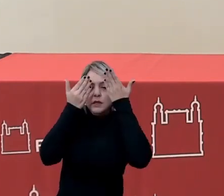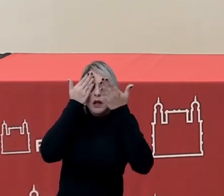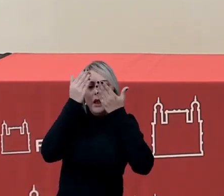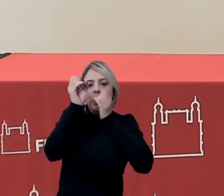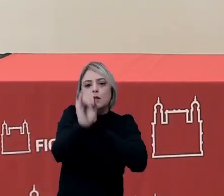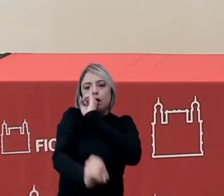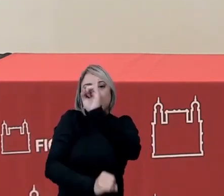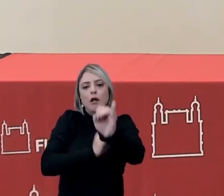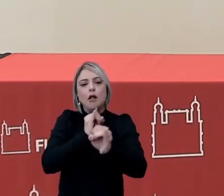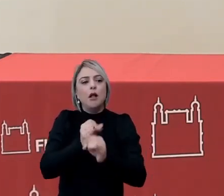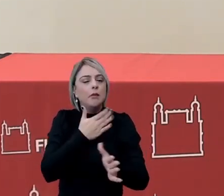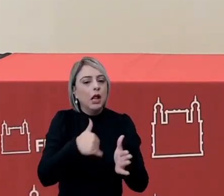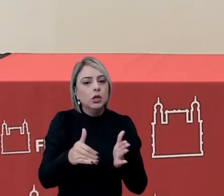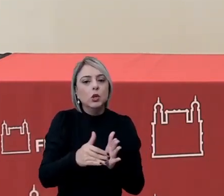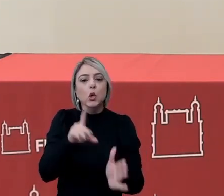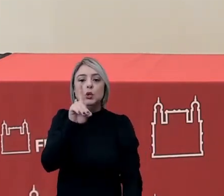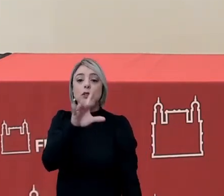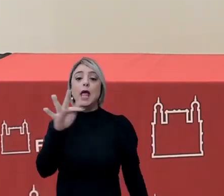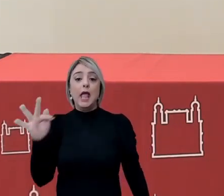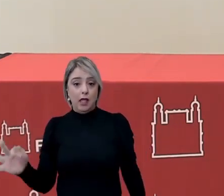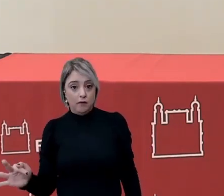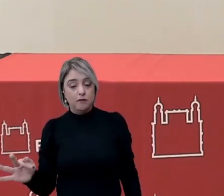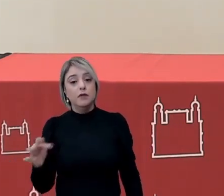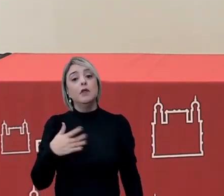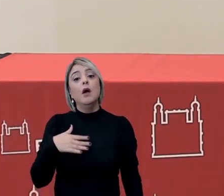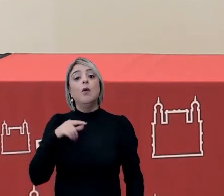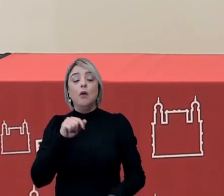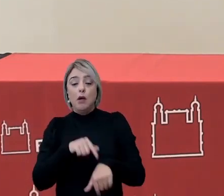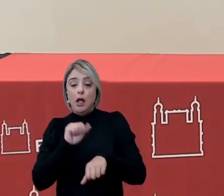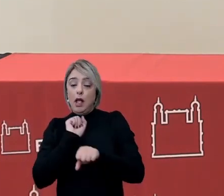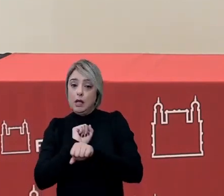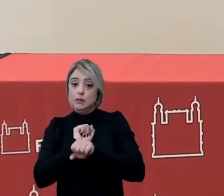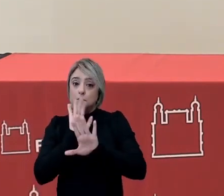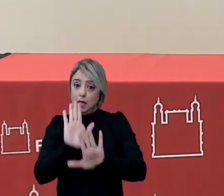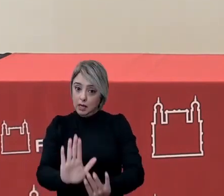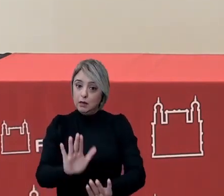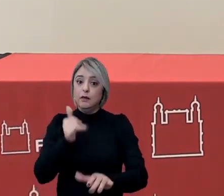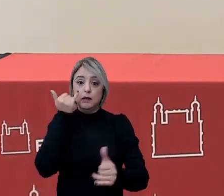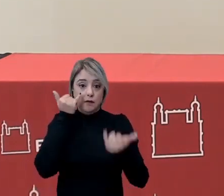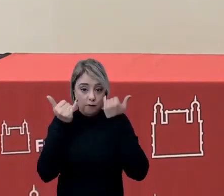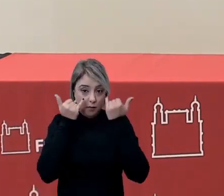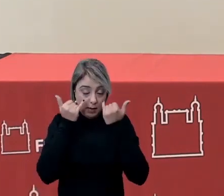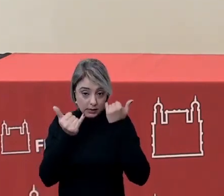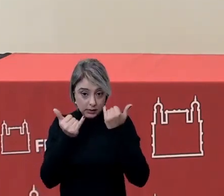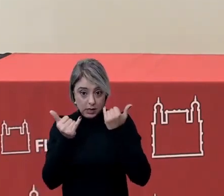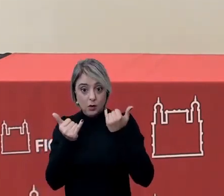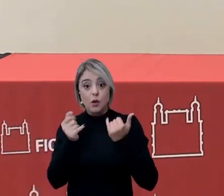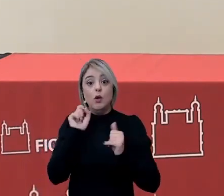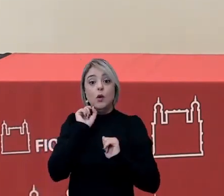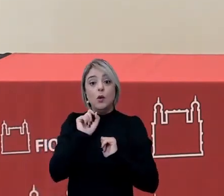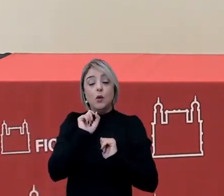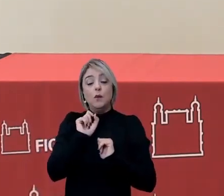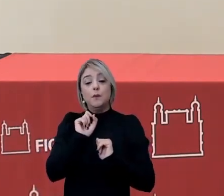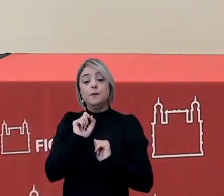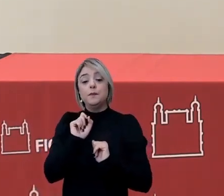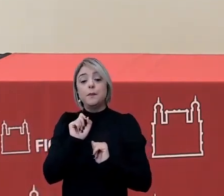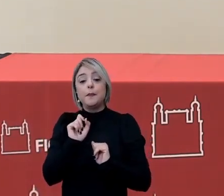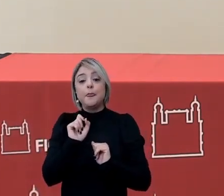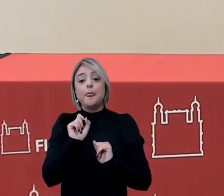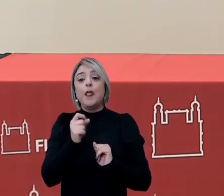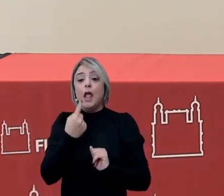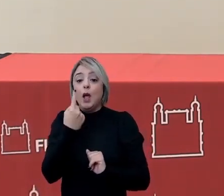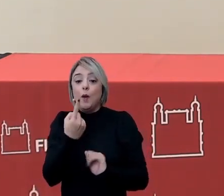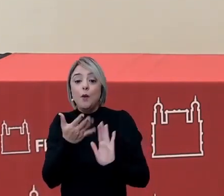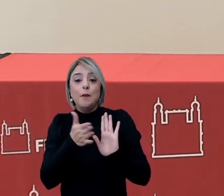online para todo o distrito federal então em breve vocês receberão essa informação exatamente com a uma das